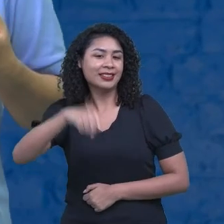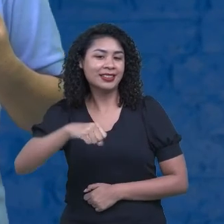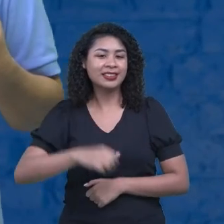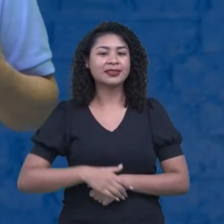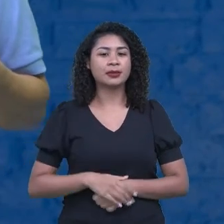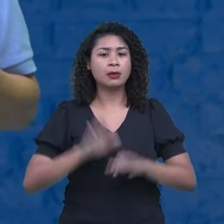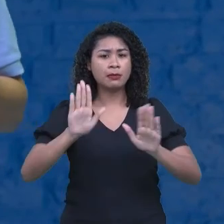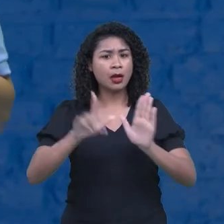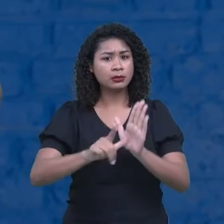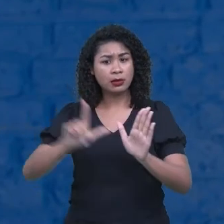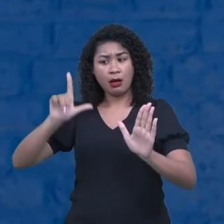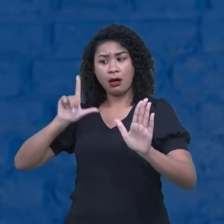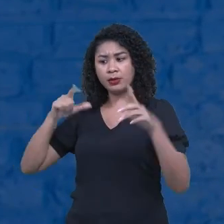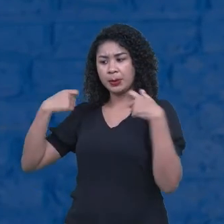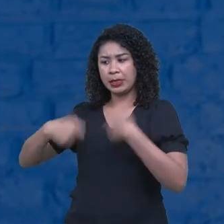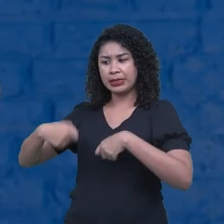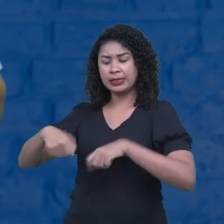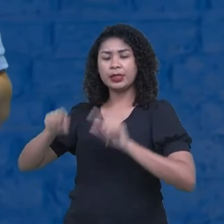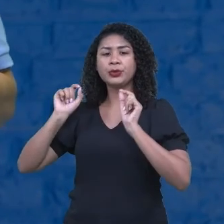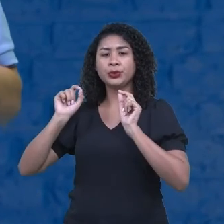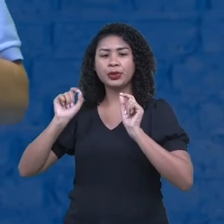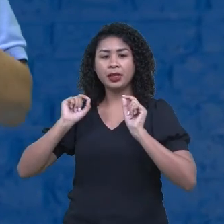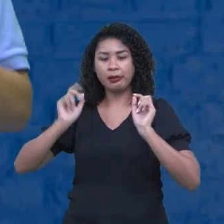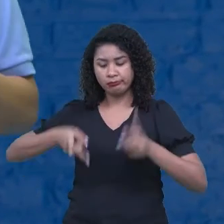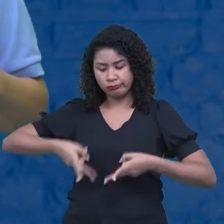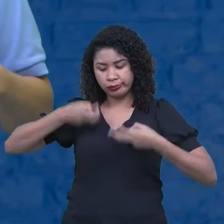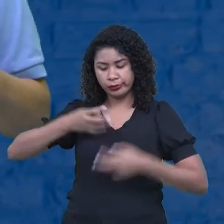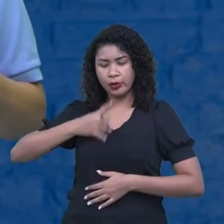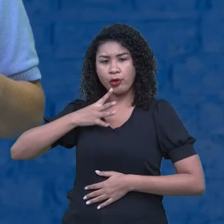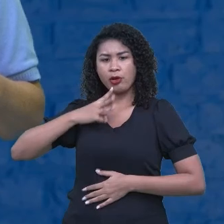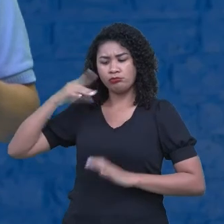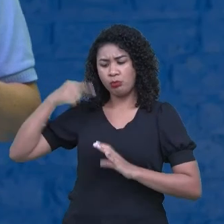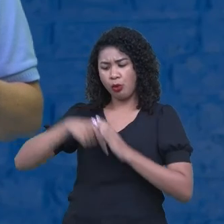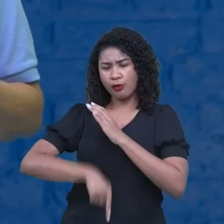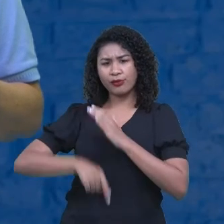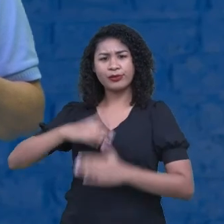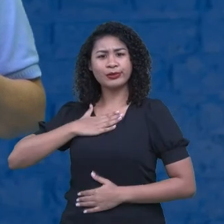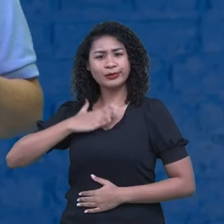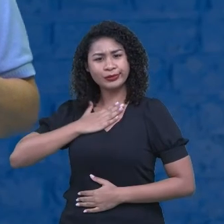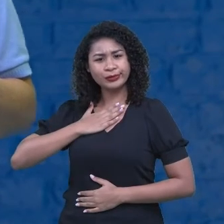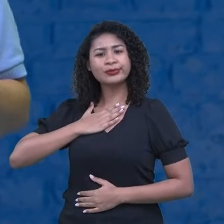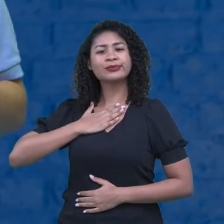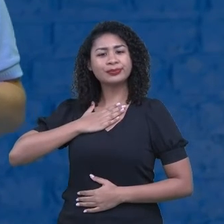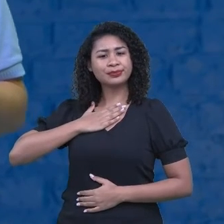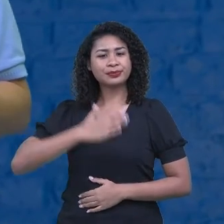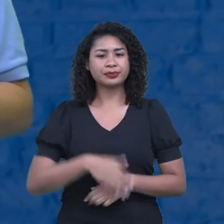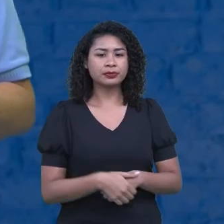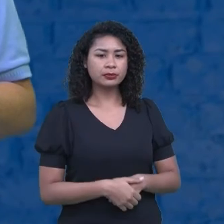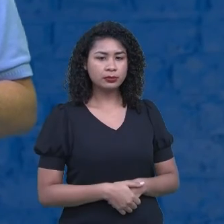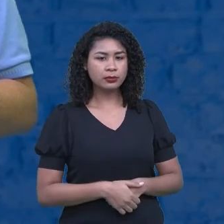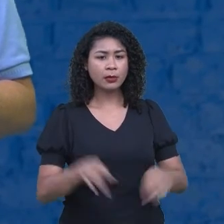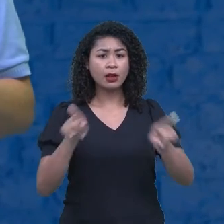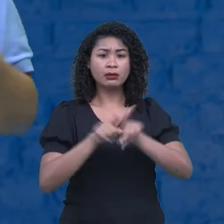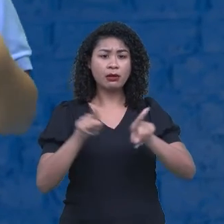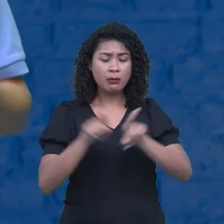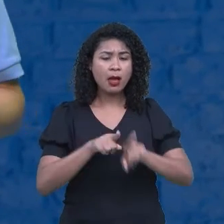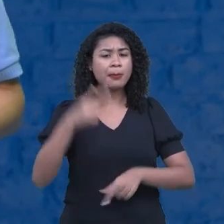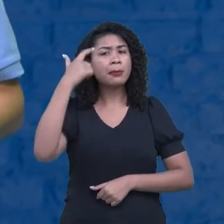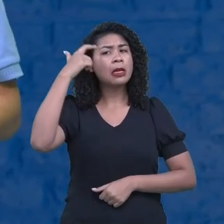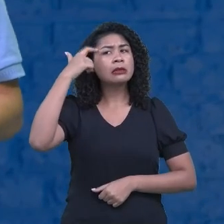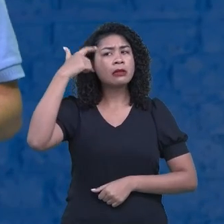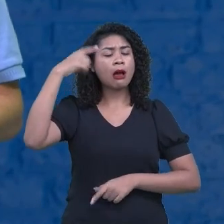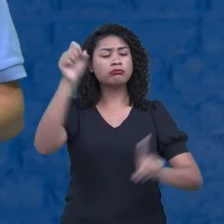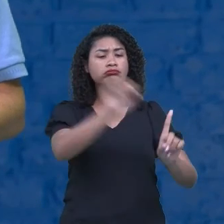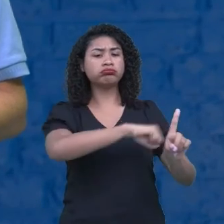nós temos que fazer o quê? O meu autoconhecimento. Eu também tenho que ter o quê? A questão social. Eu não